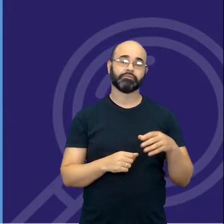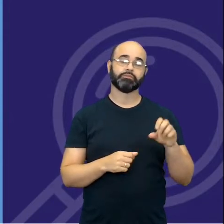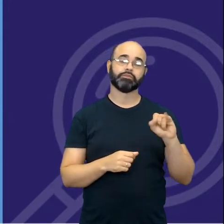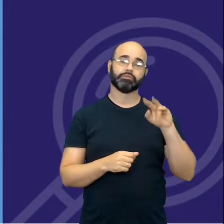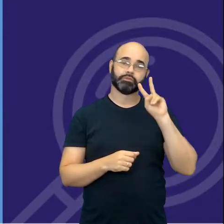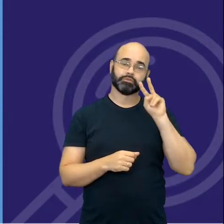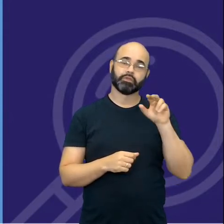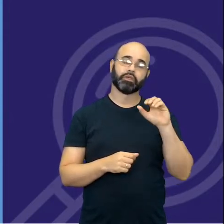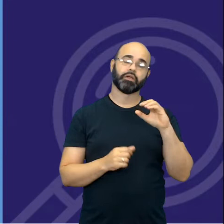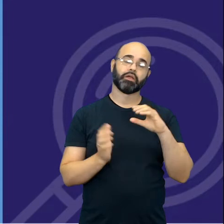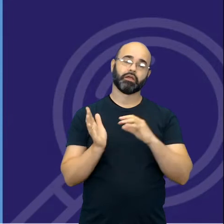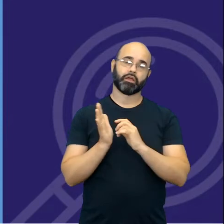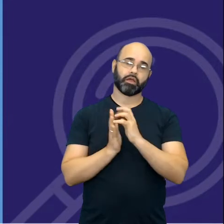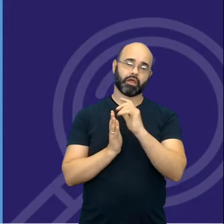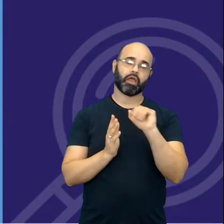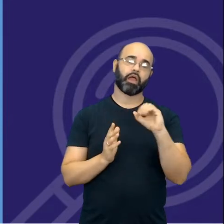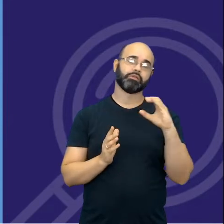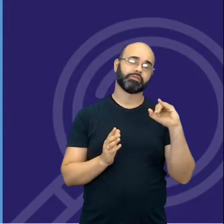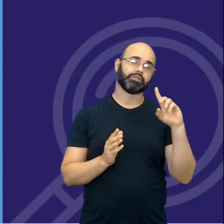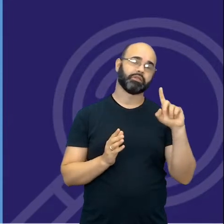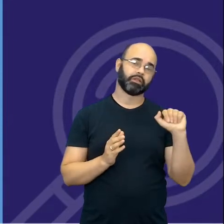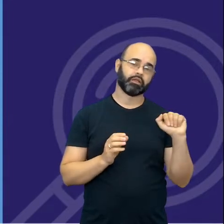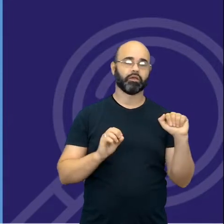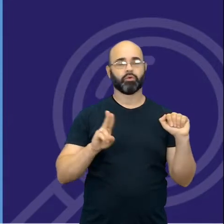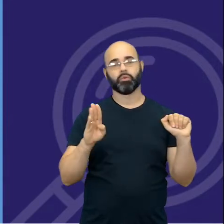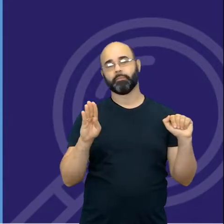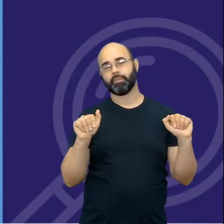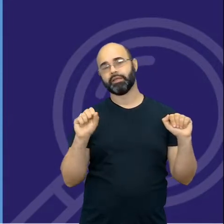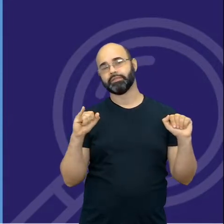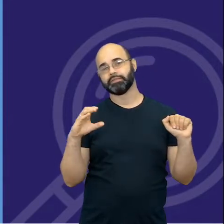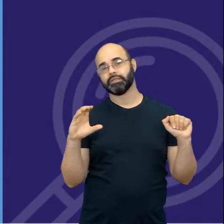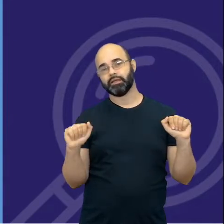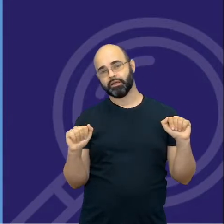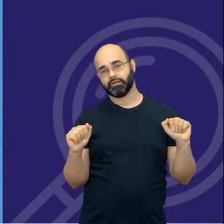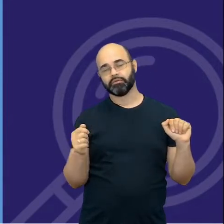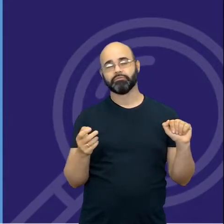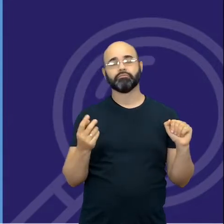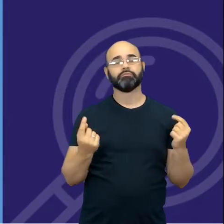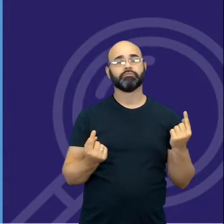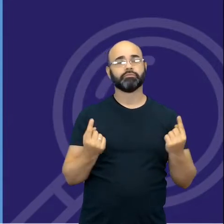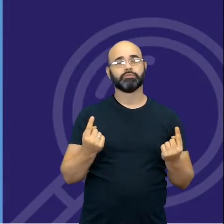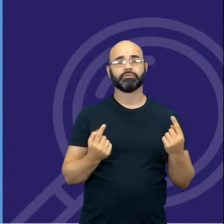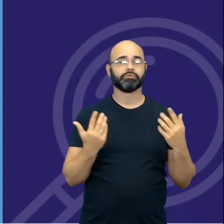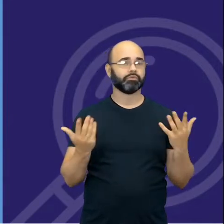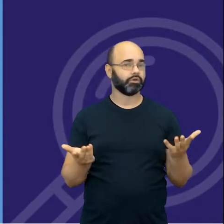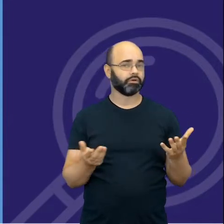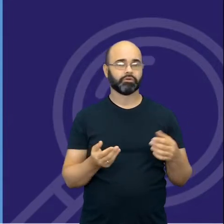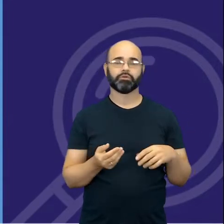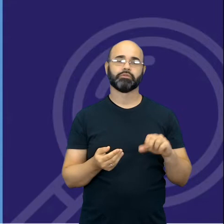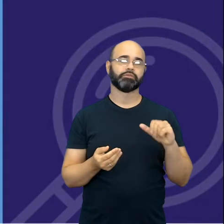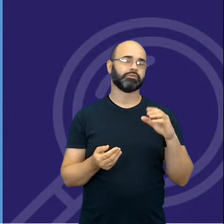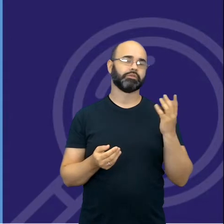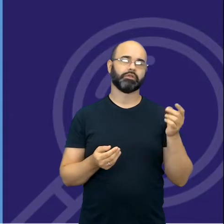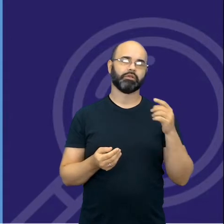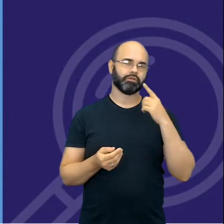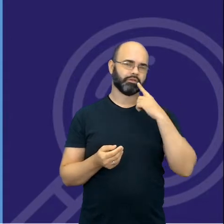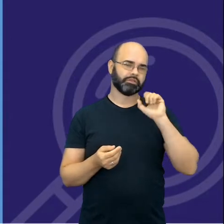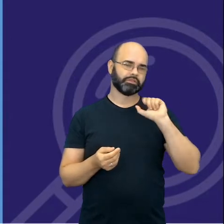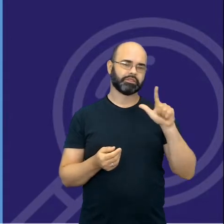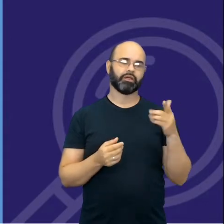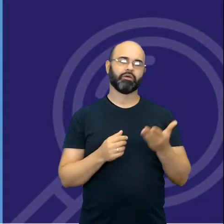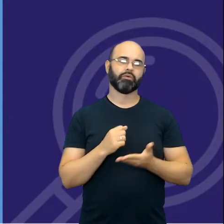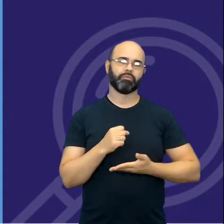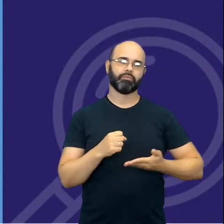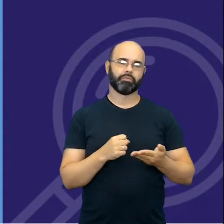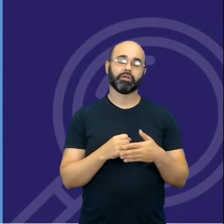ácida ou se ela é básica, tá bom? Se ela não é nenhuma dessas duas coisas, se ela é um sal ácido, se ela é um sal básico, o que que ela